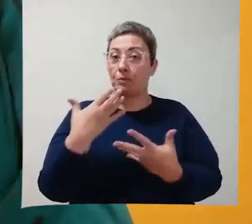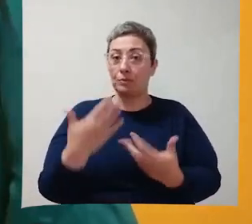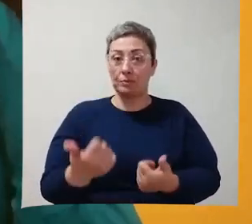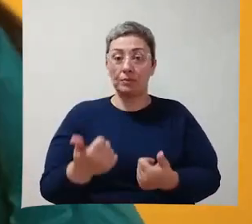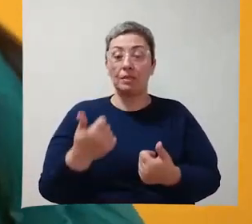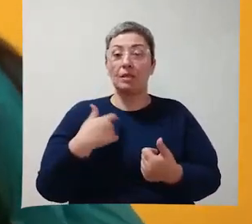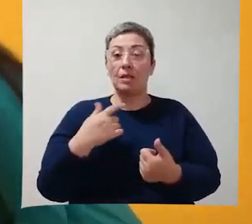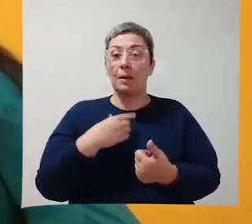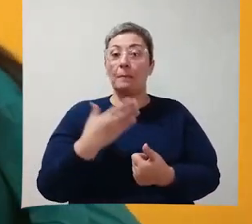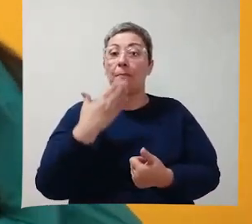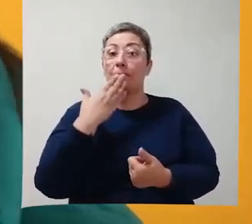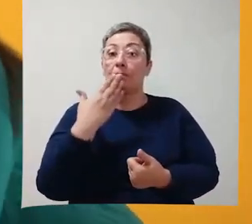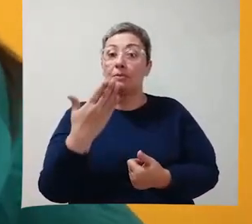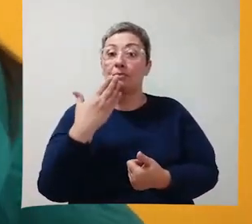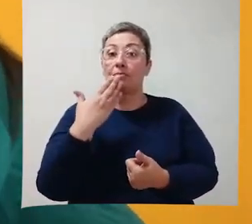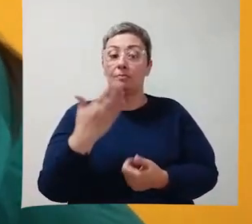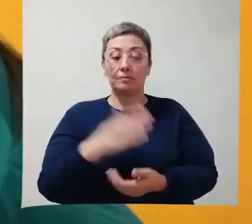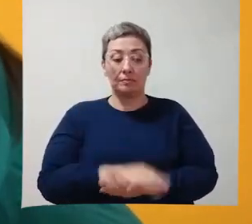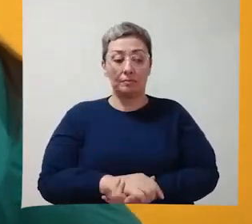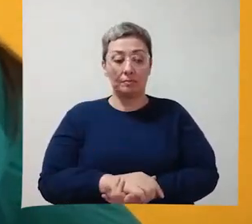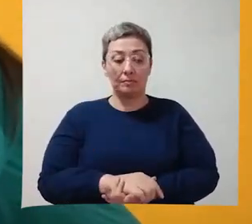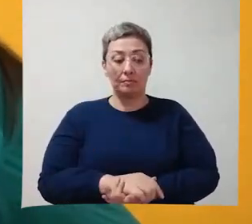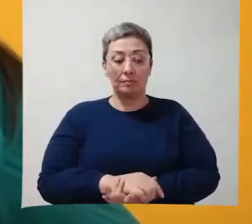bem! Mandando beijo.